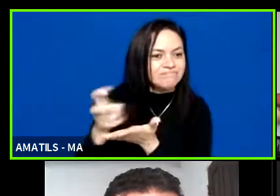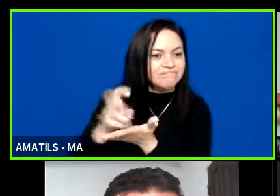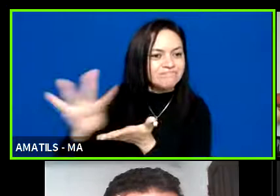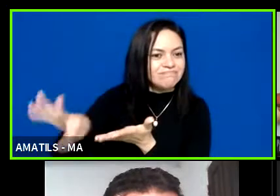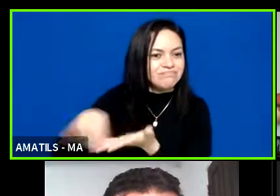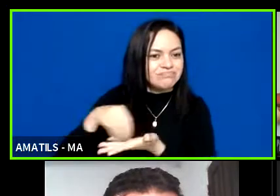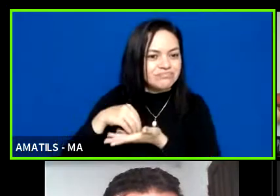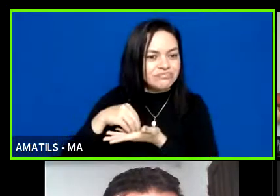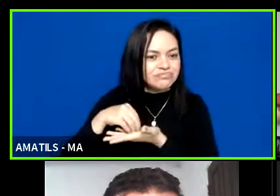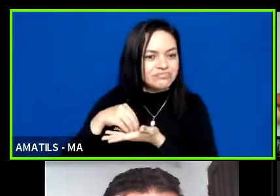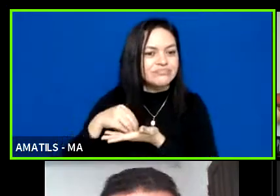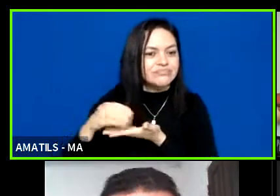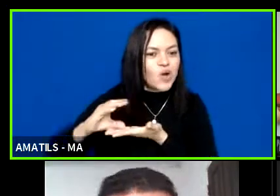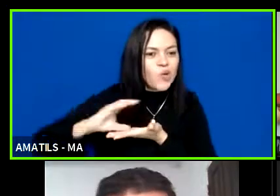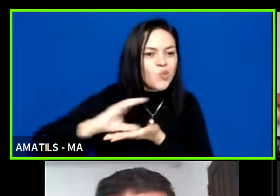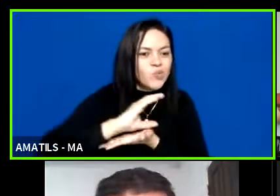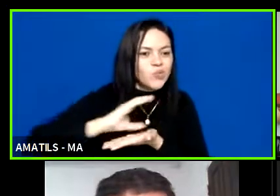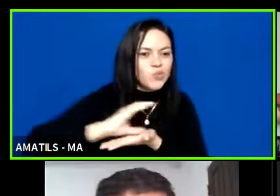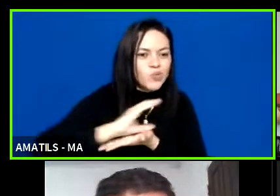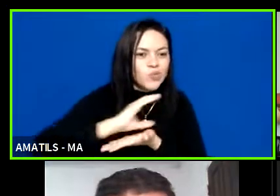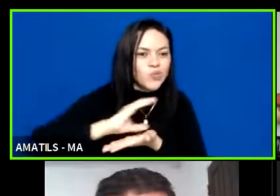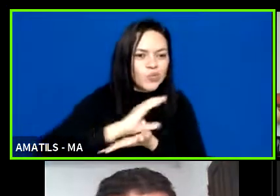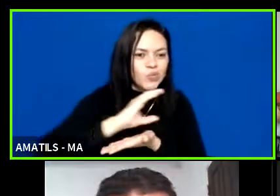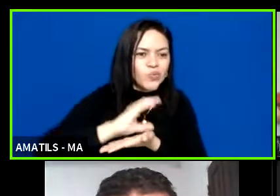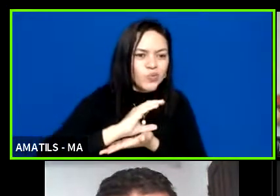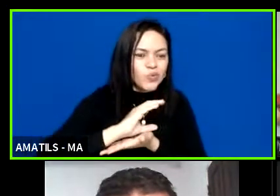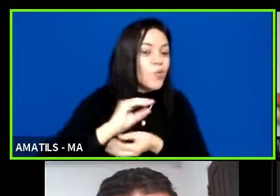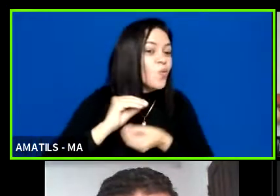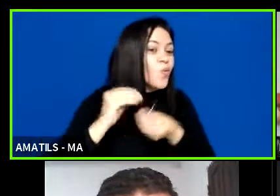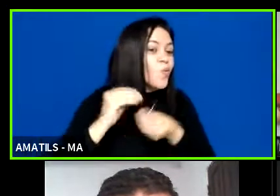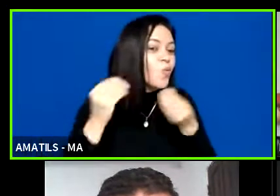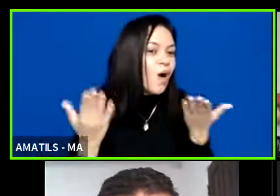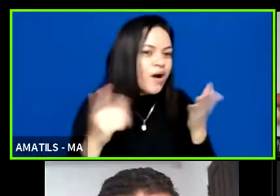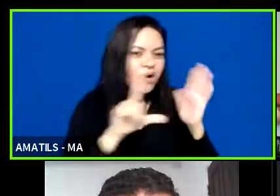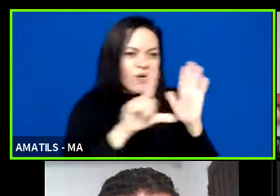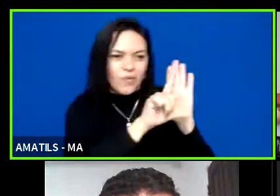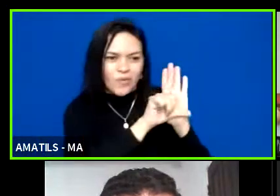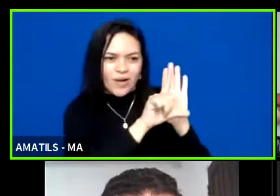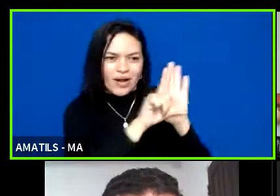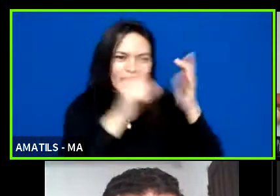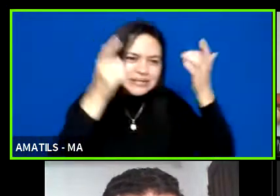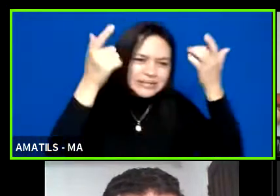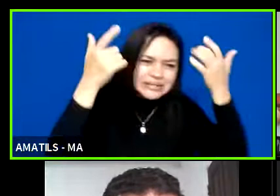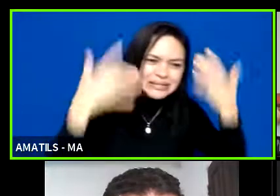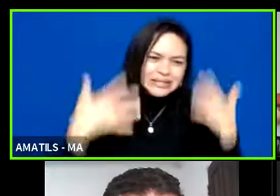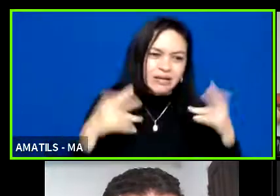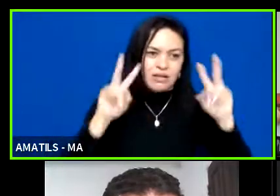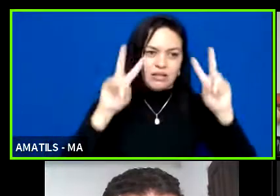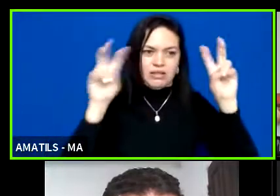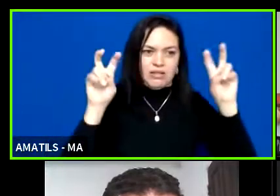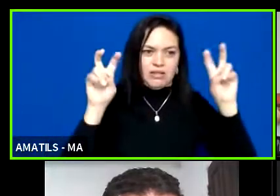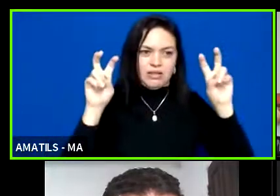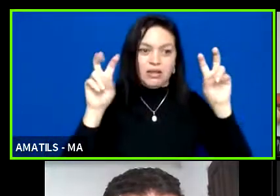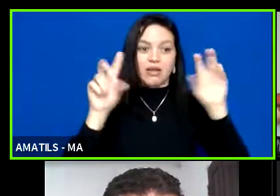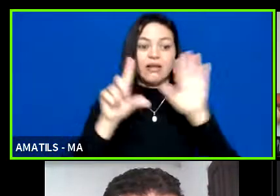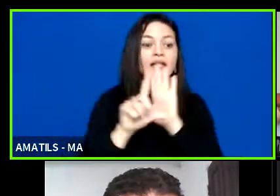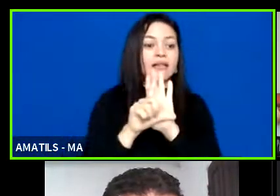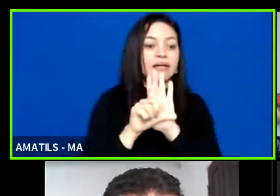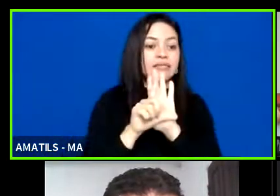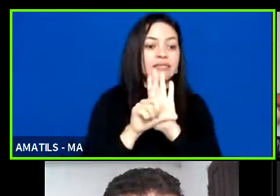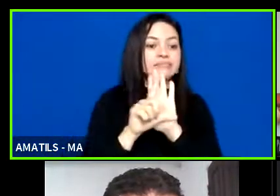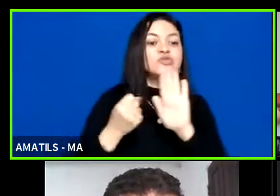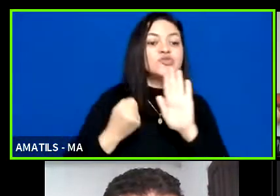receitas oriundas de exploração de loteria qual é a legislação que trata especificamente desse assunto a lei número 13